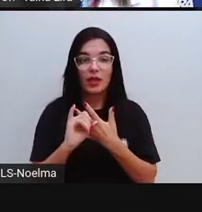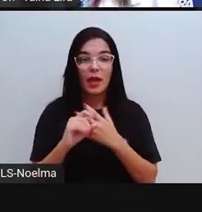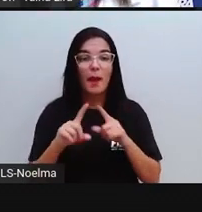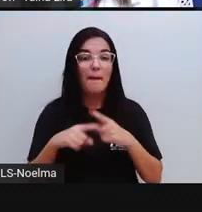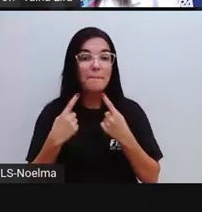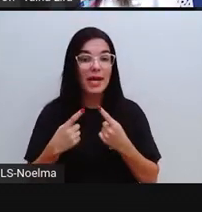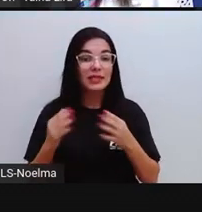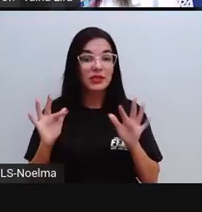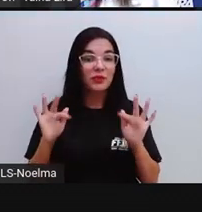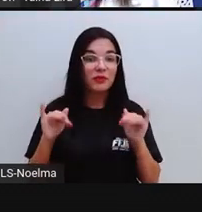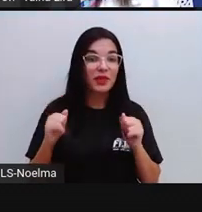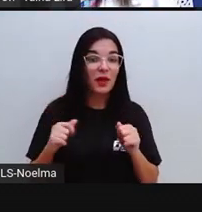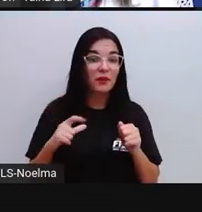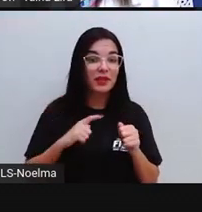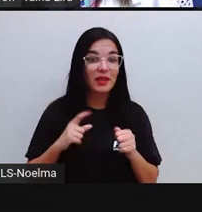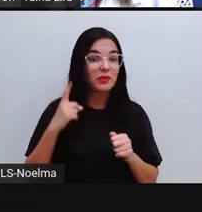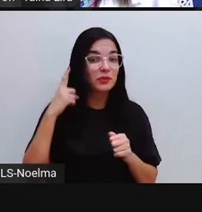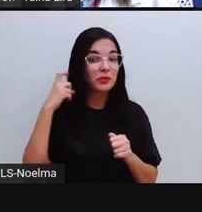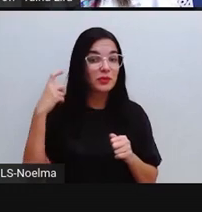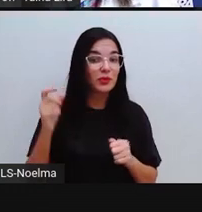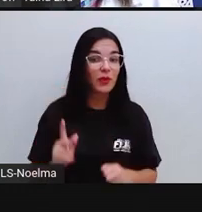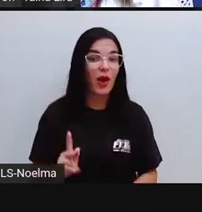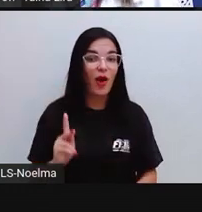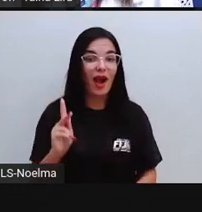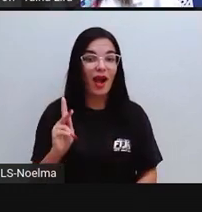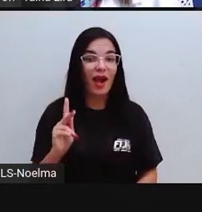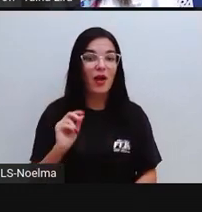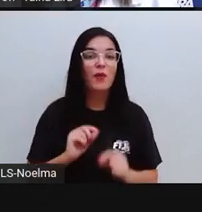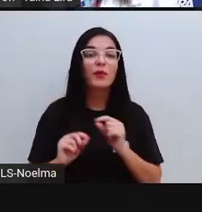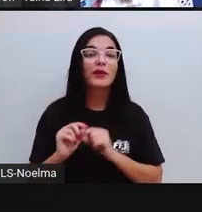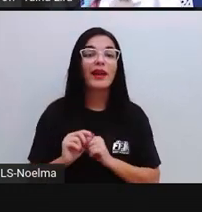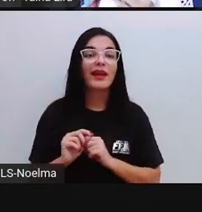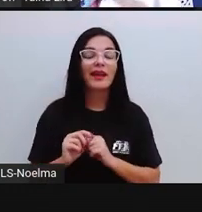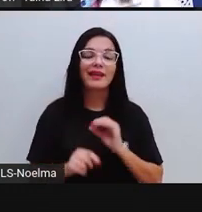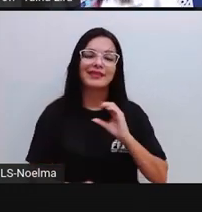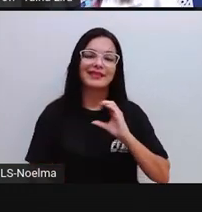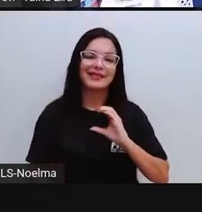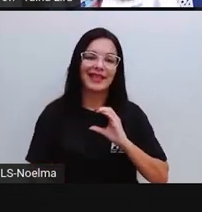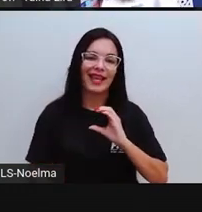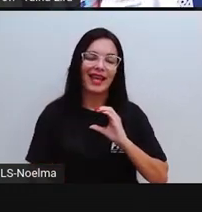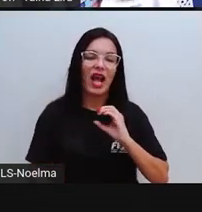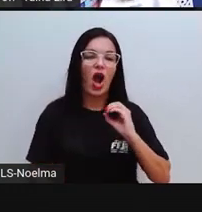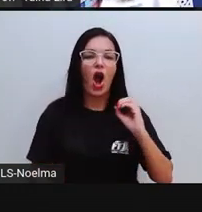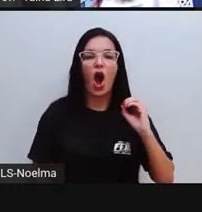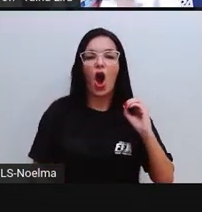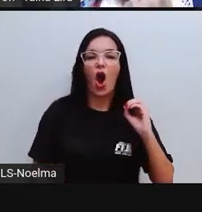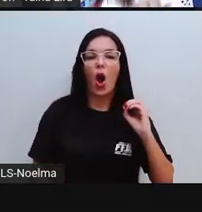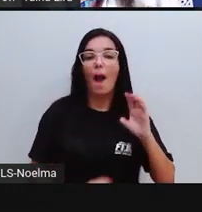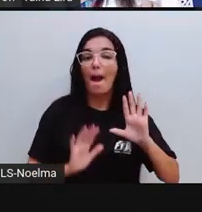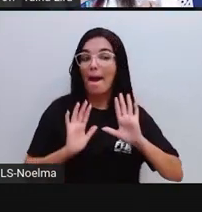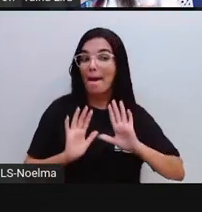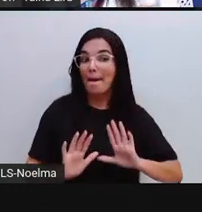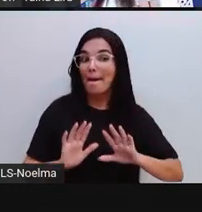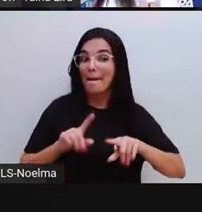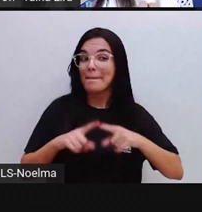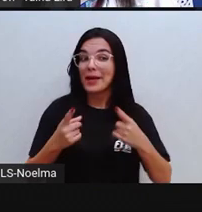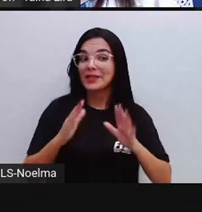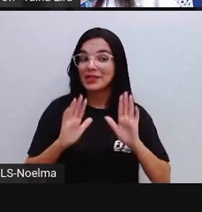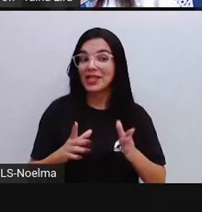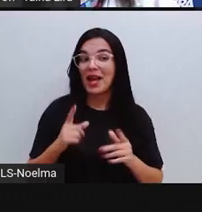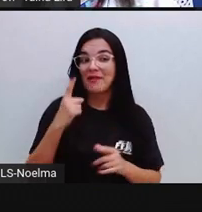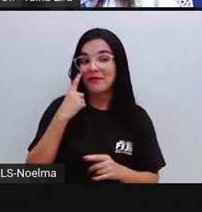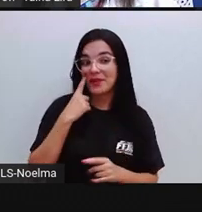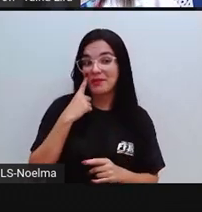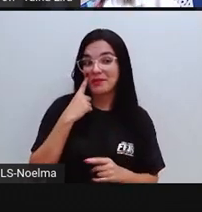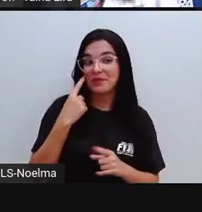da palavra, ela tem o som do K, ó, Kó, Kó, então ela tem o som do K. E nós já vimos que ela tá